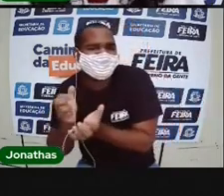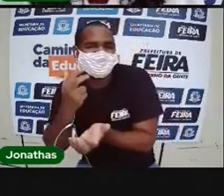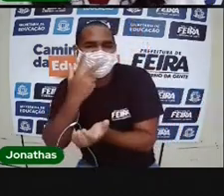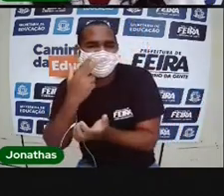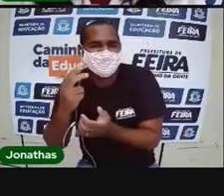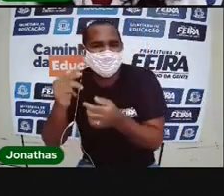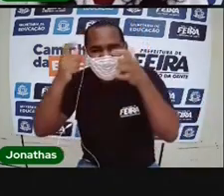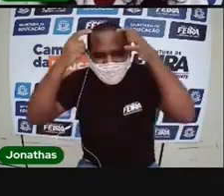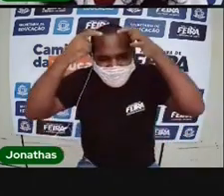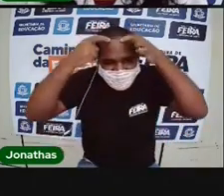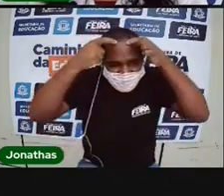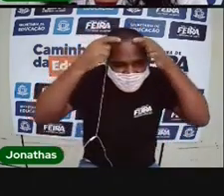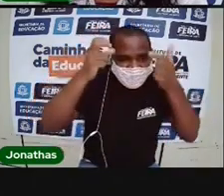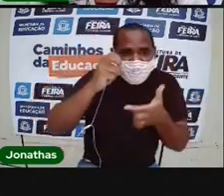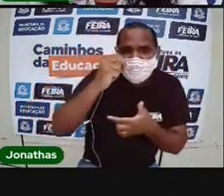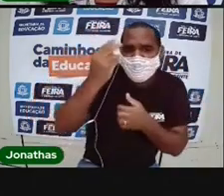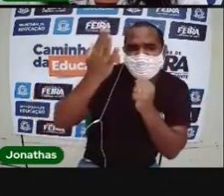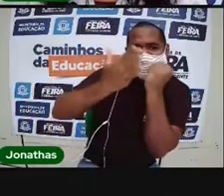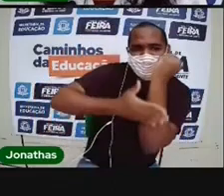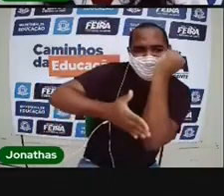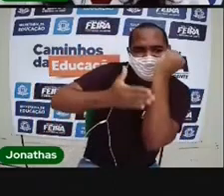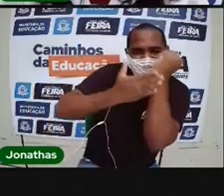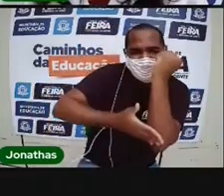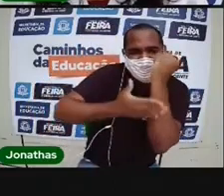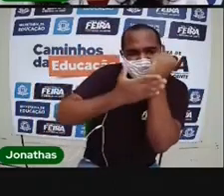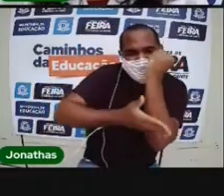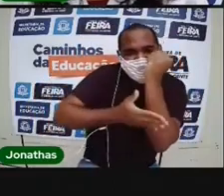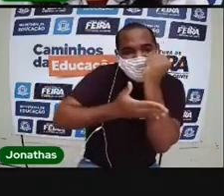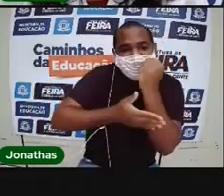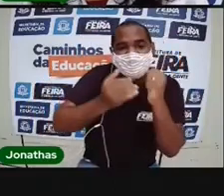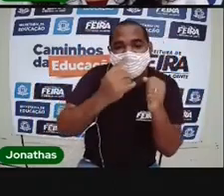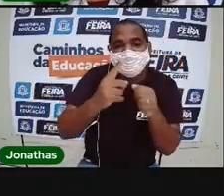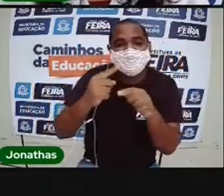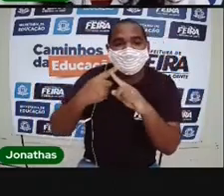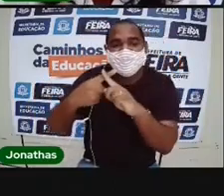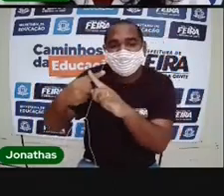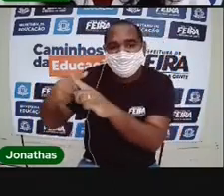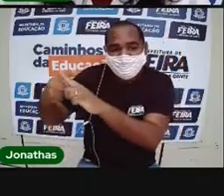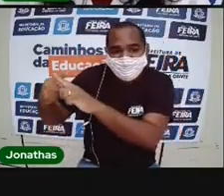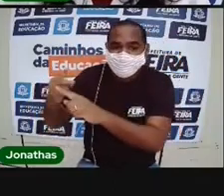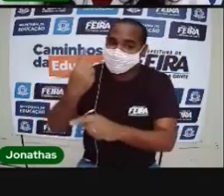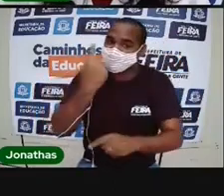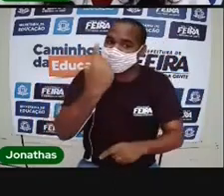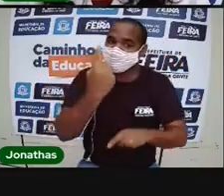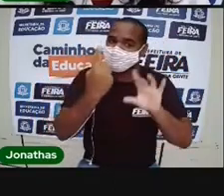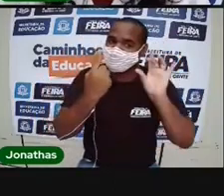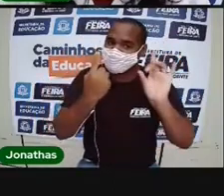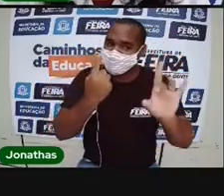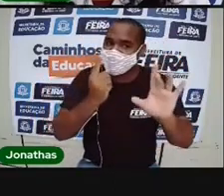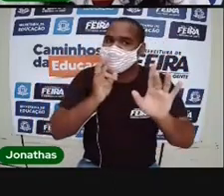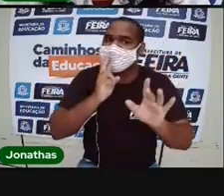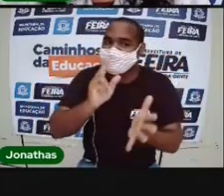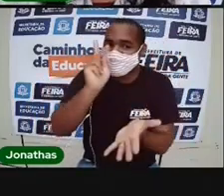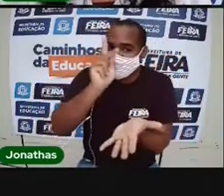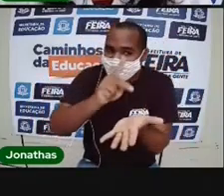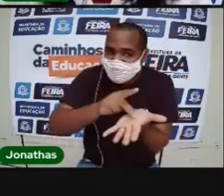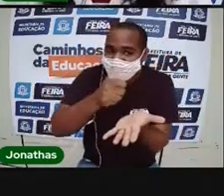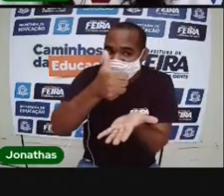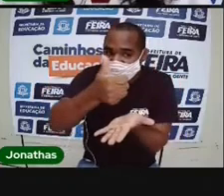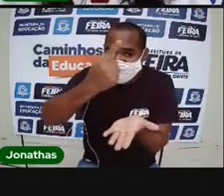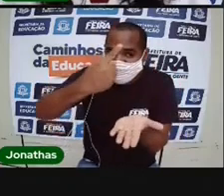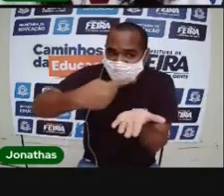rainha? Ou um abacaxi? Você só vai marcar um quadradinho com a resposta correta. Combinado?